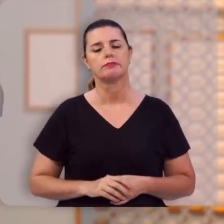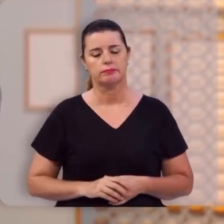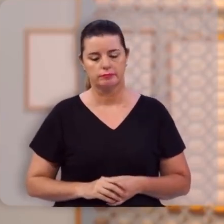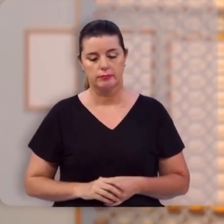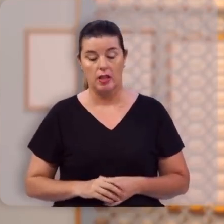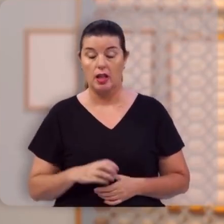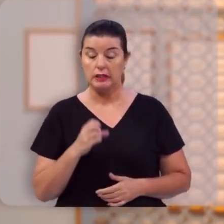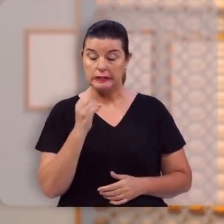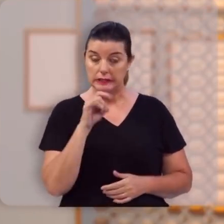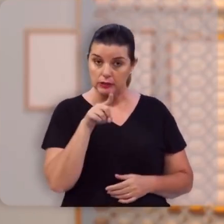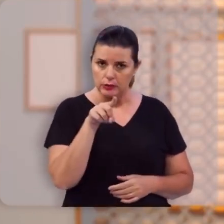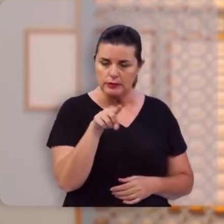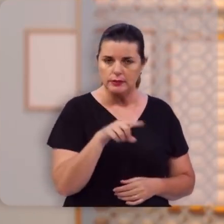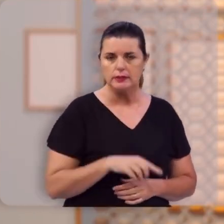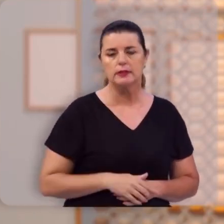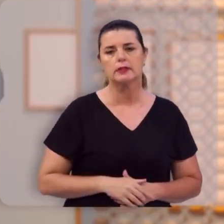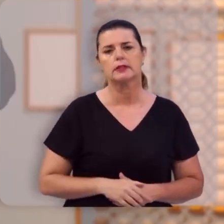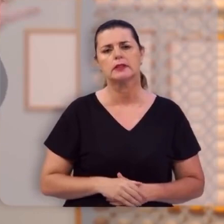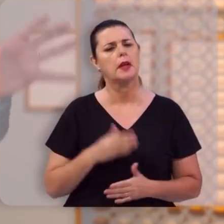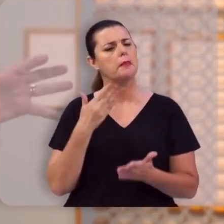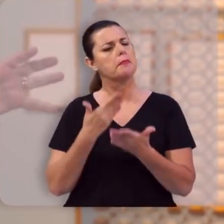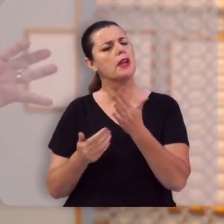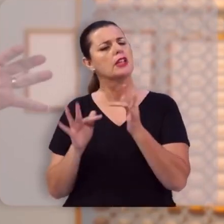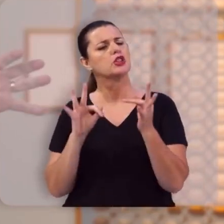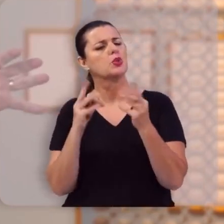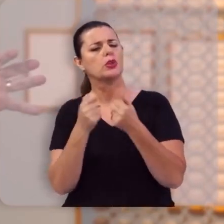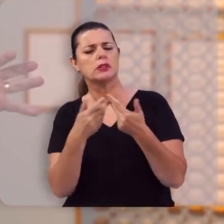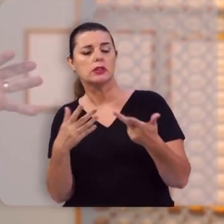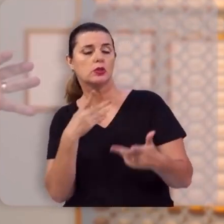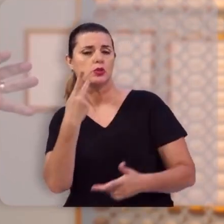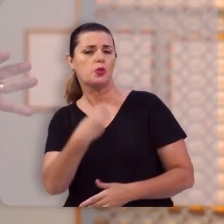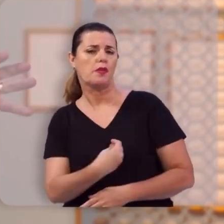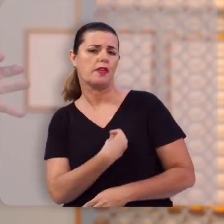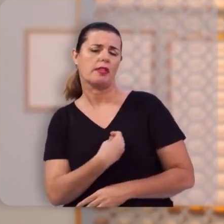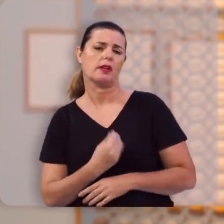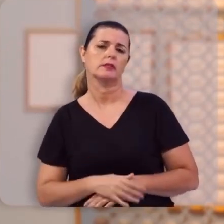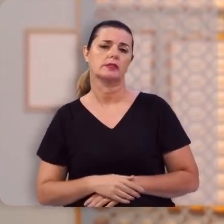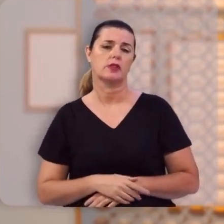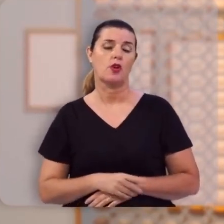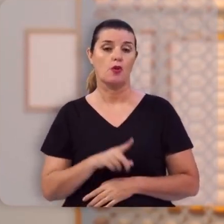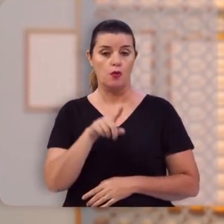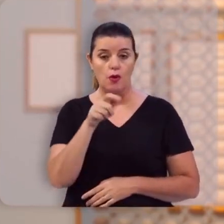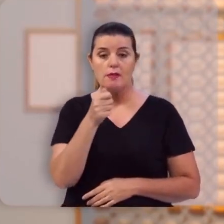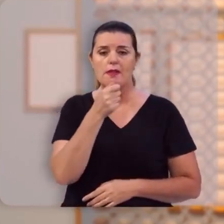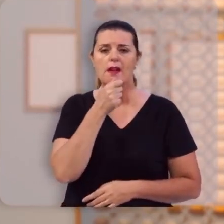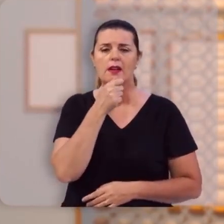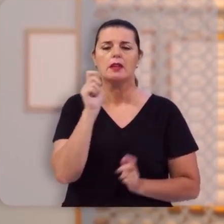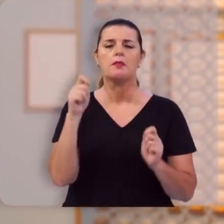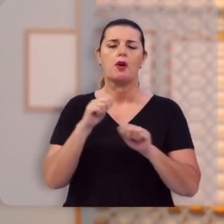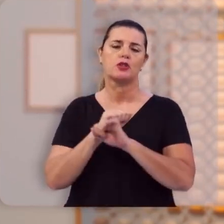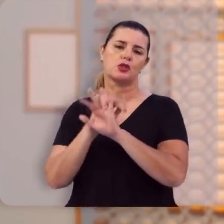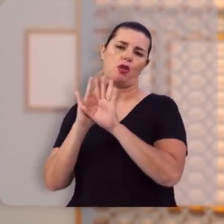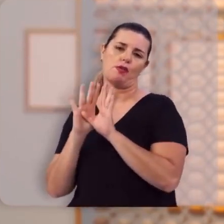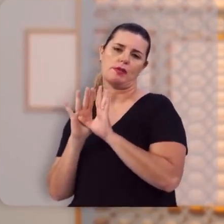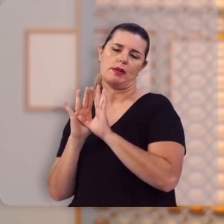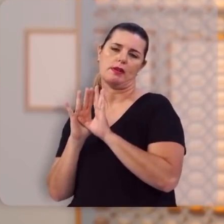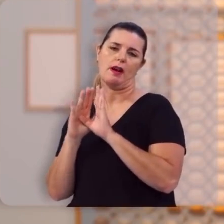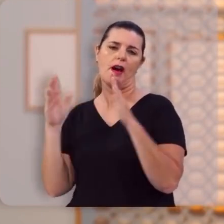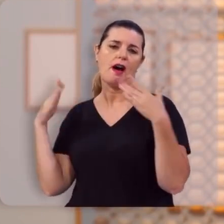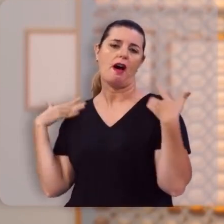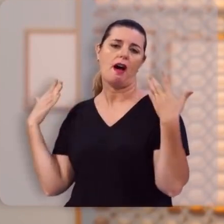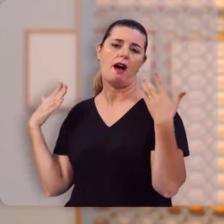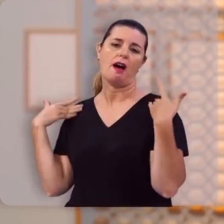se você perdesse tudo na vida você ainda poderia se gloriar se